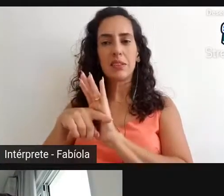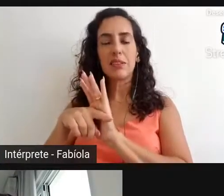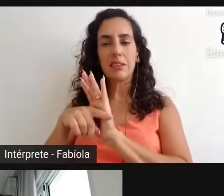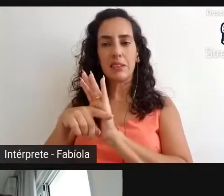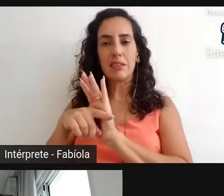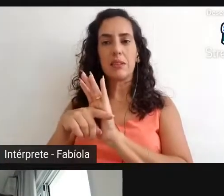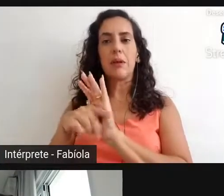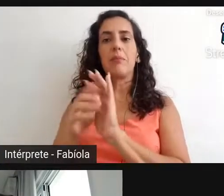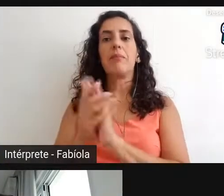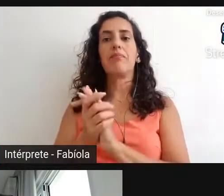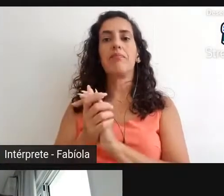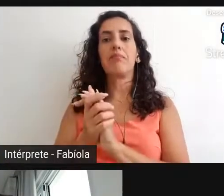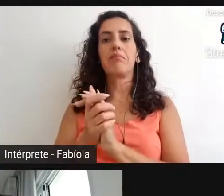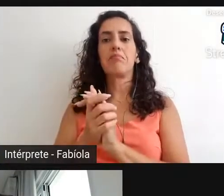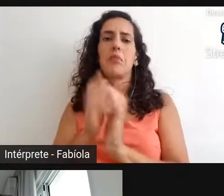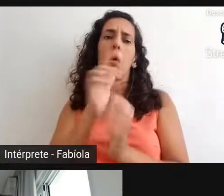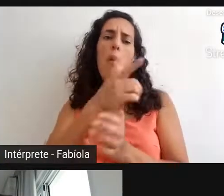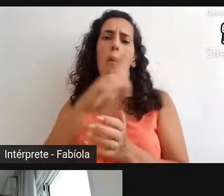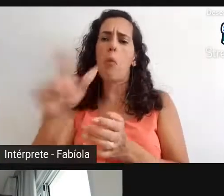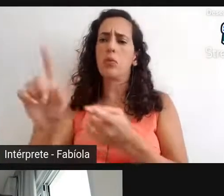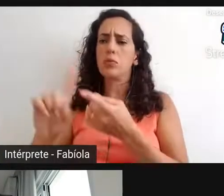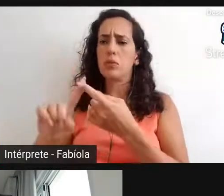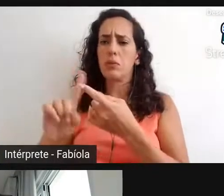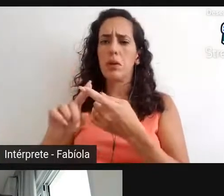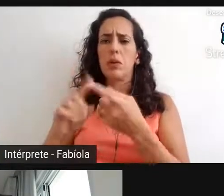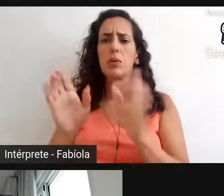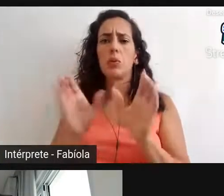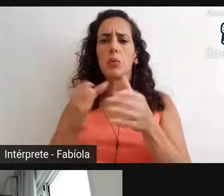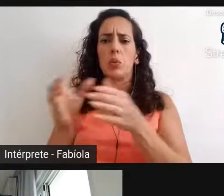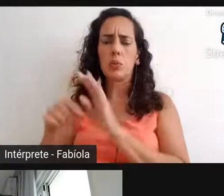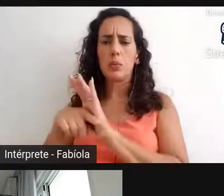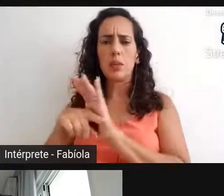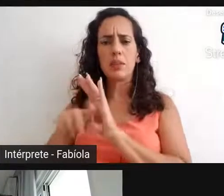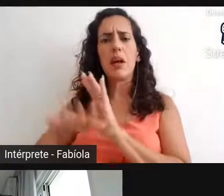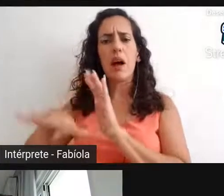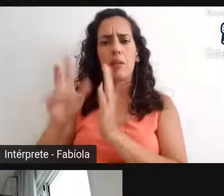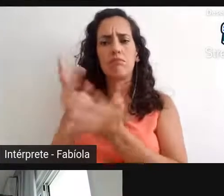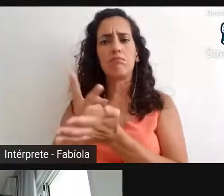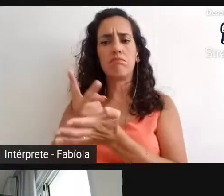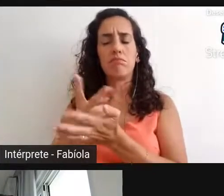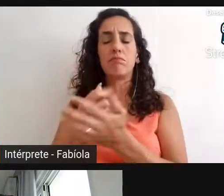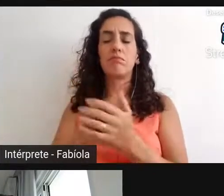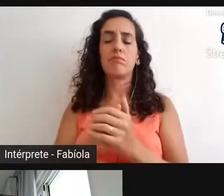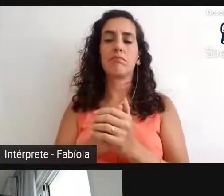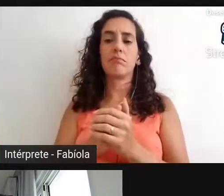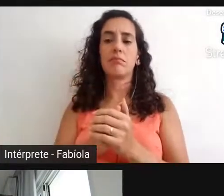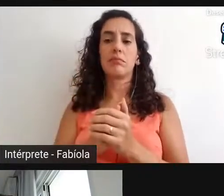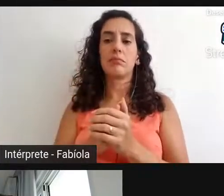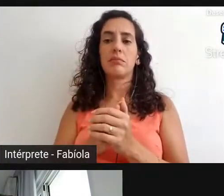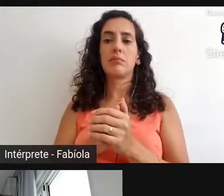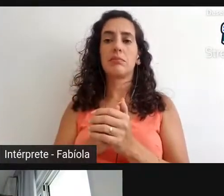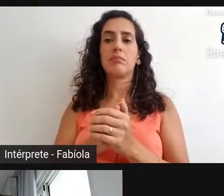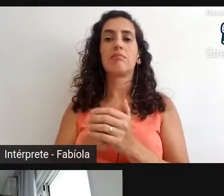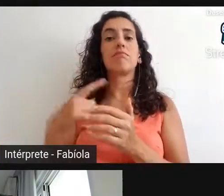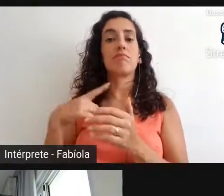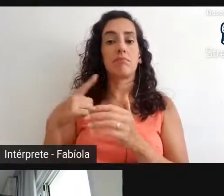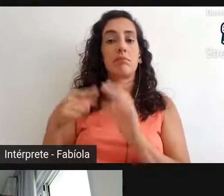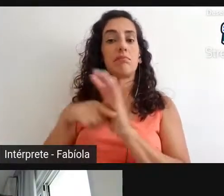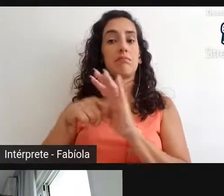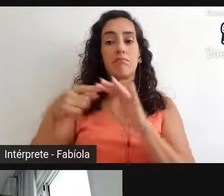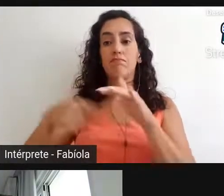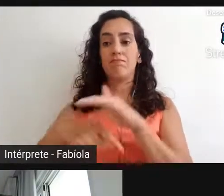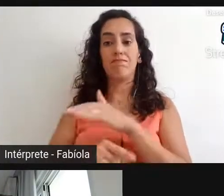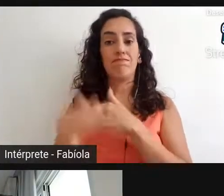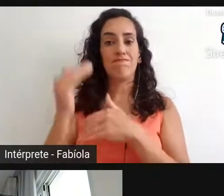e membro de outros grupos de pesquisa também na área. Realiza pesquisas de alto nível a respeito de repositórios